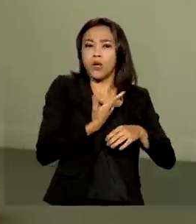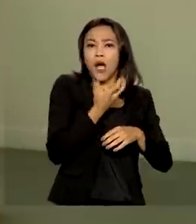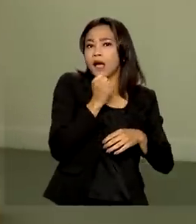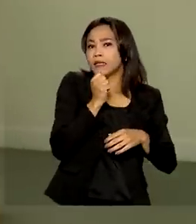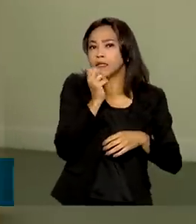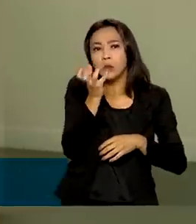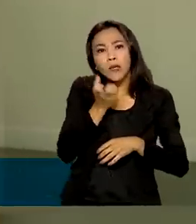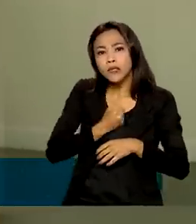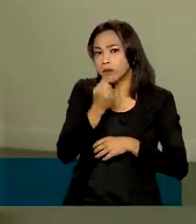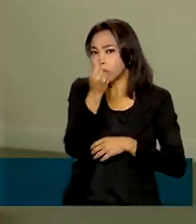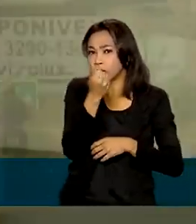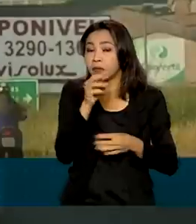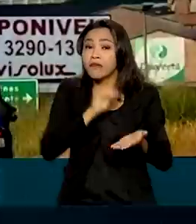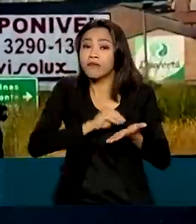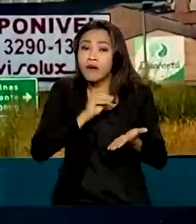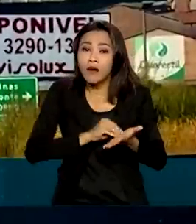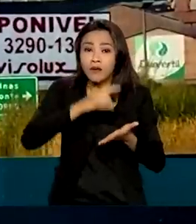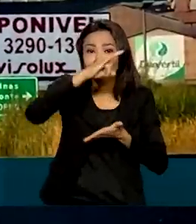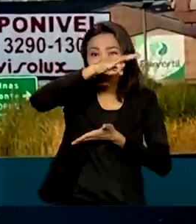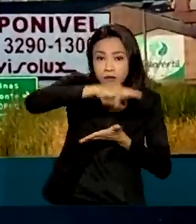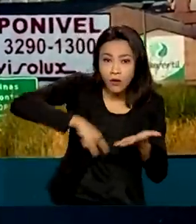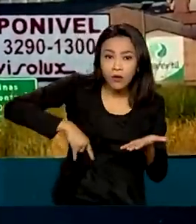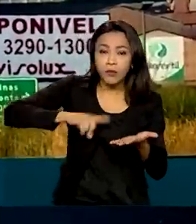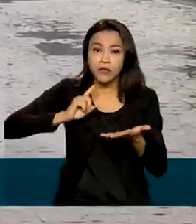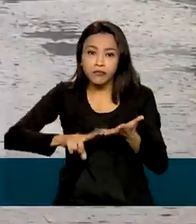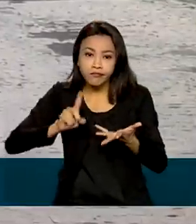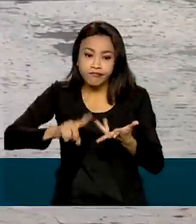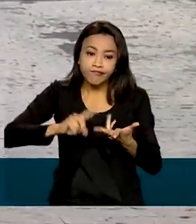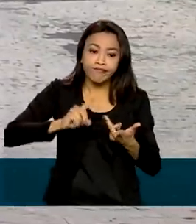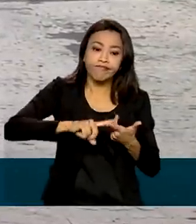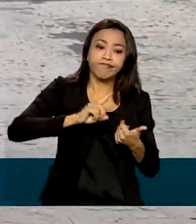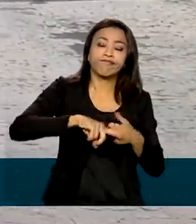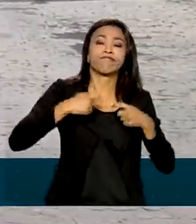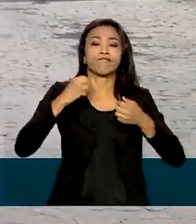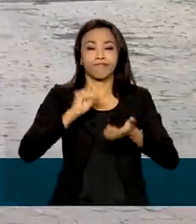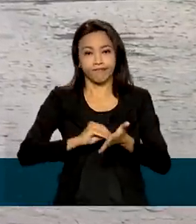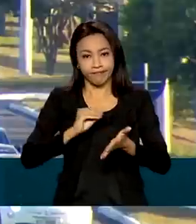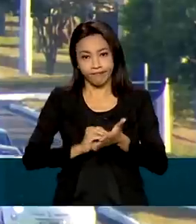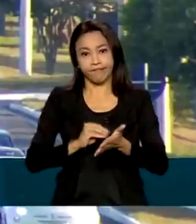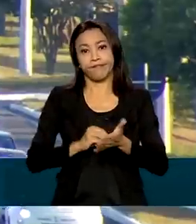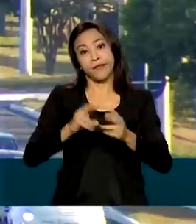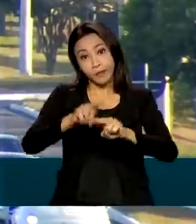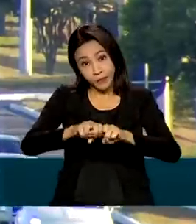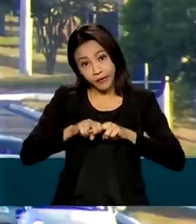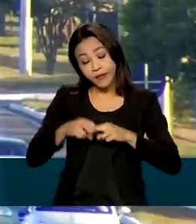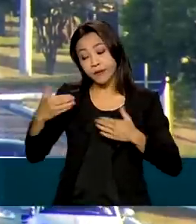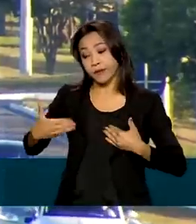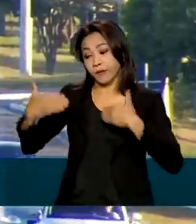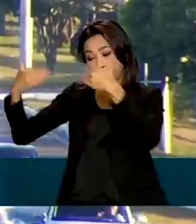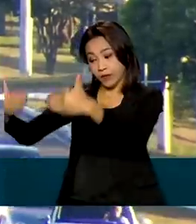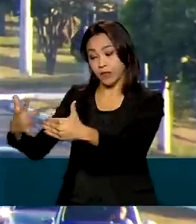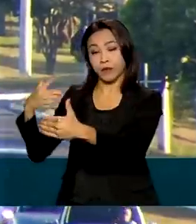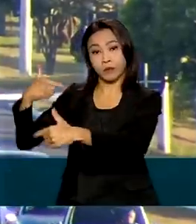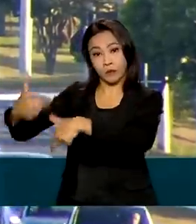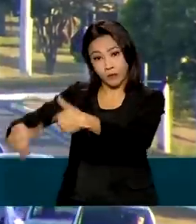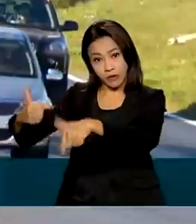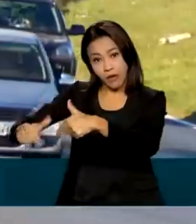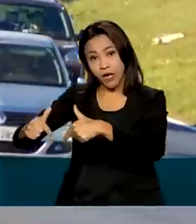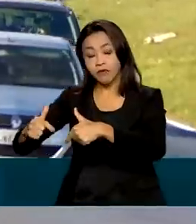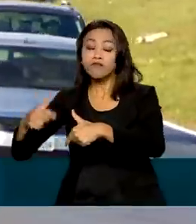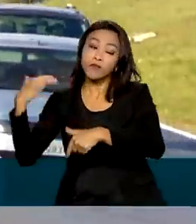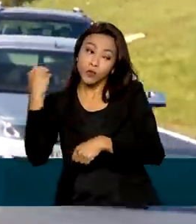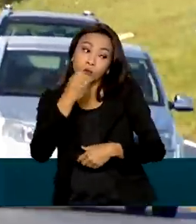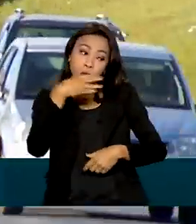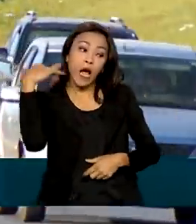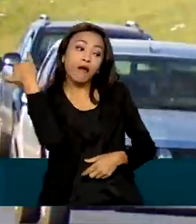porque estão irregulares, em situação irregular de registro. Por isso, o Ministério do Trabalho deu um novo prazo para